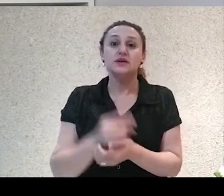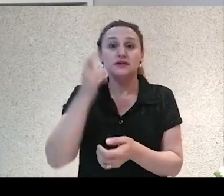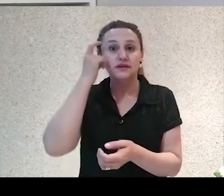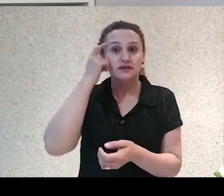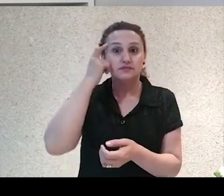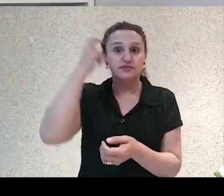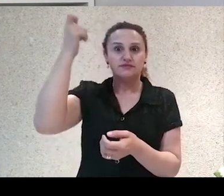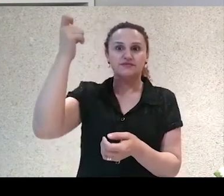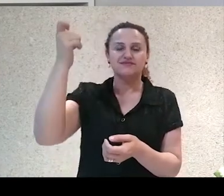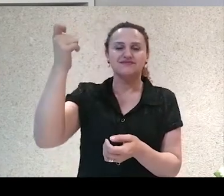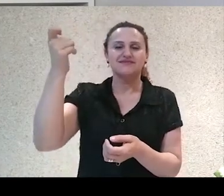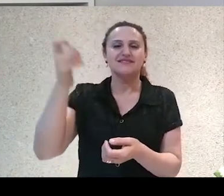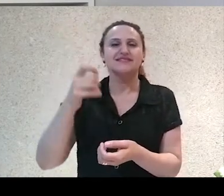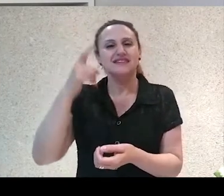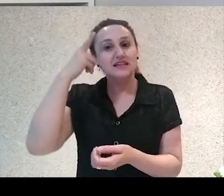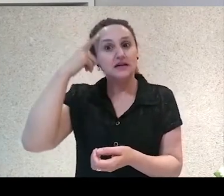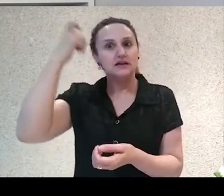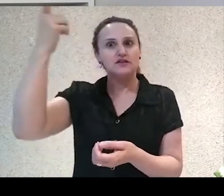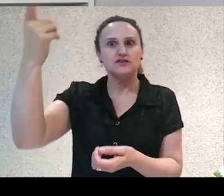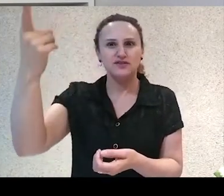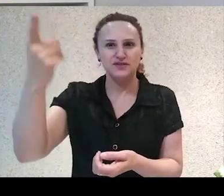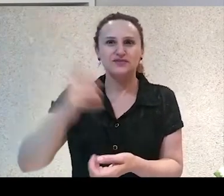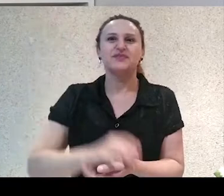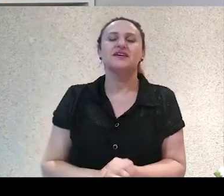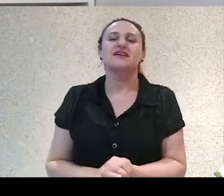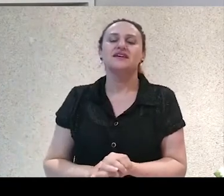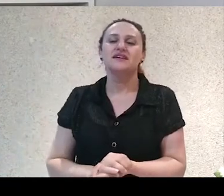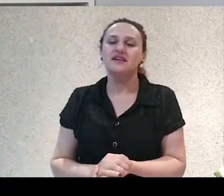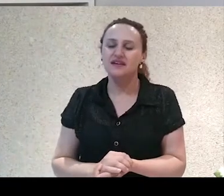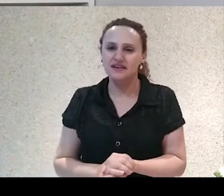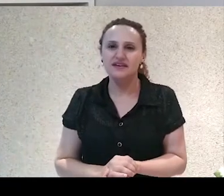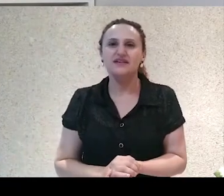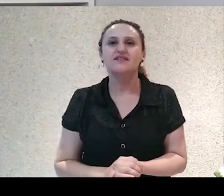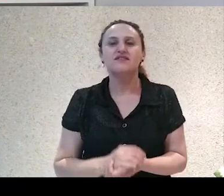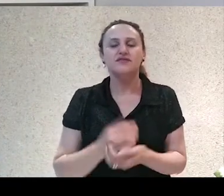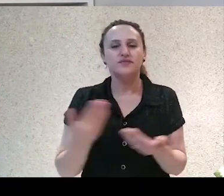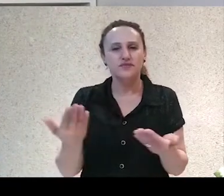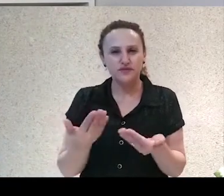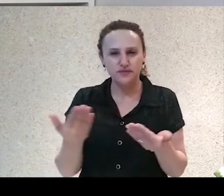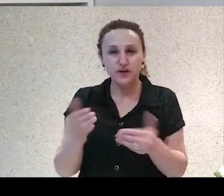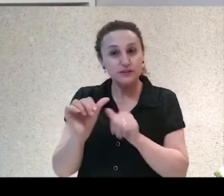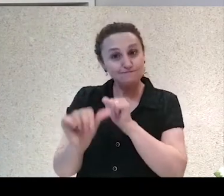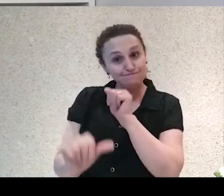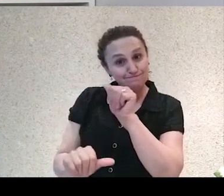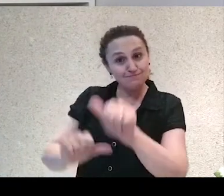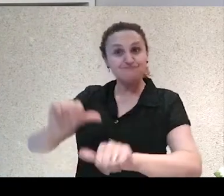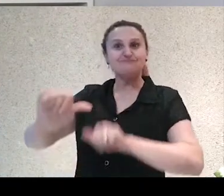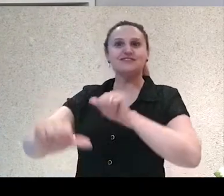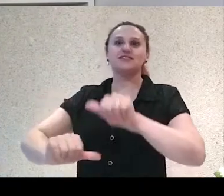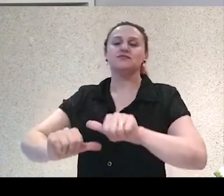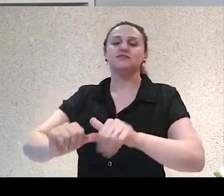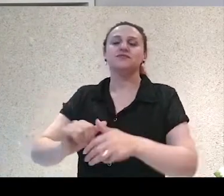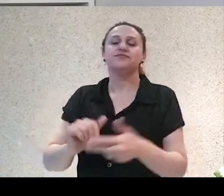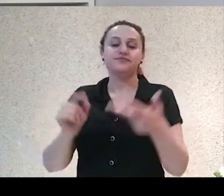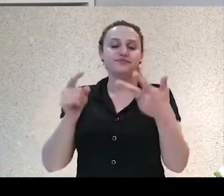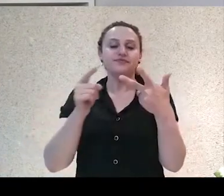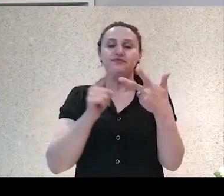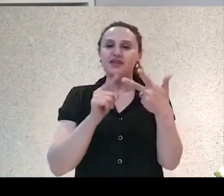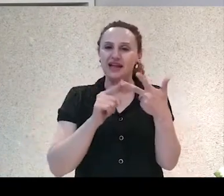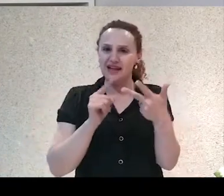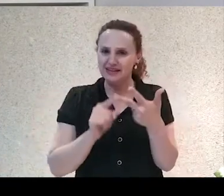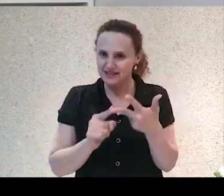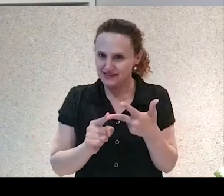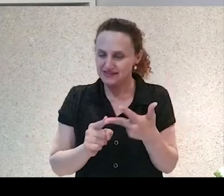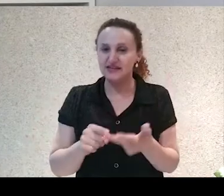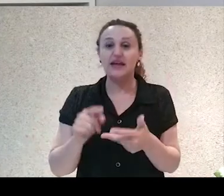complexos e junto com essas ordens imaginadas surgidas lá com a revolução cognitiva, a gente foi se transformando. A terceira revolução seria